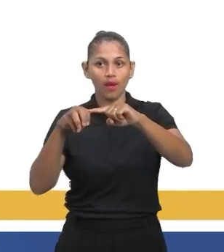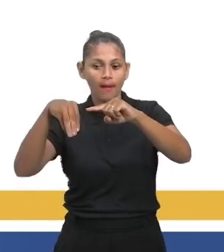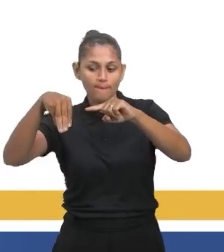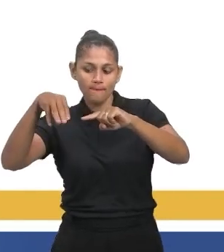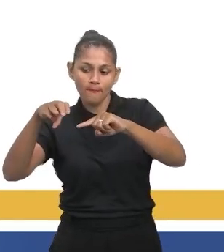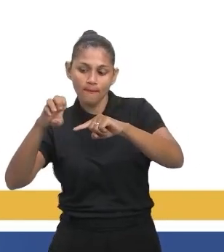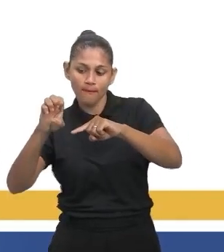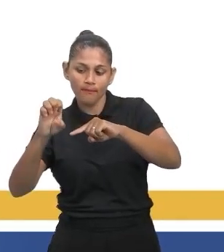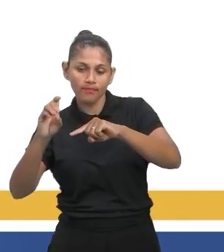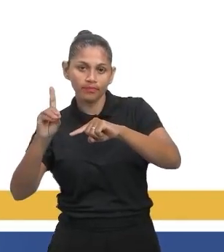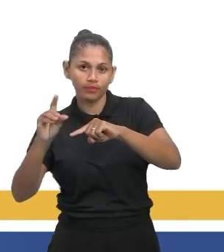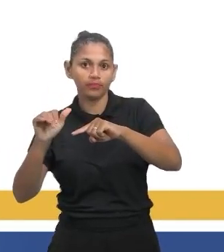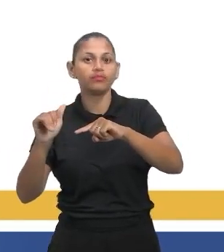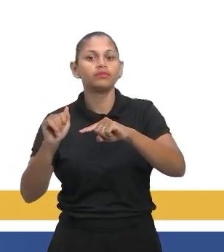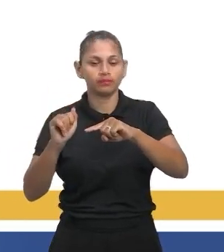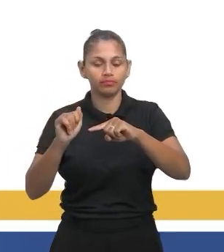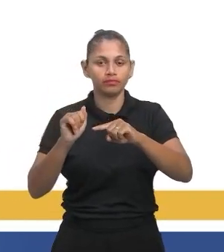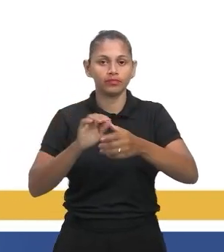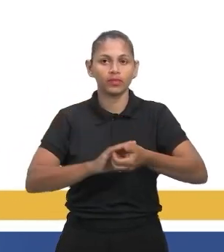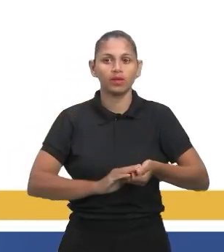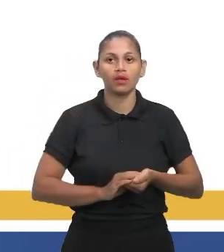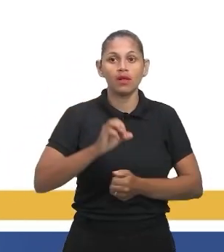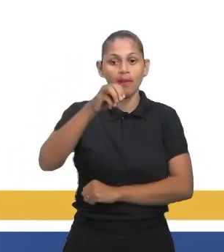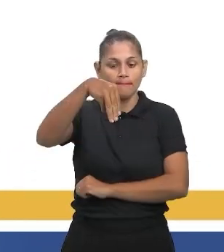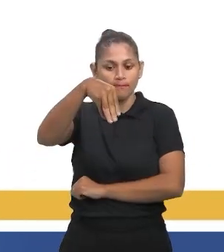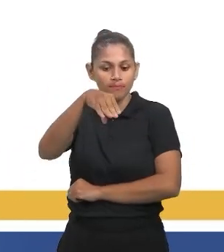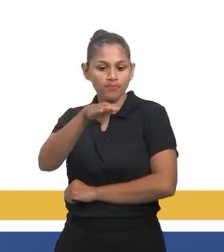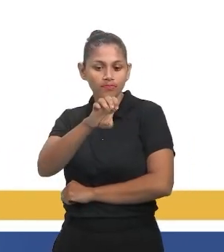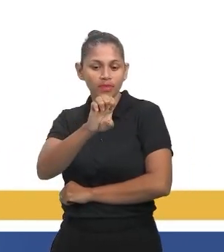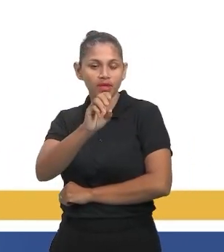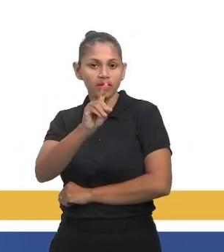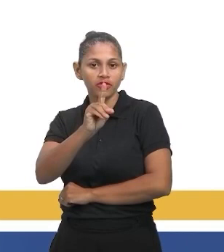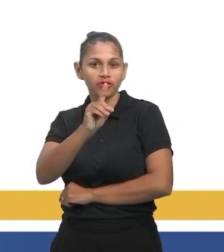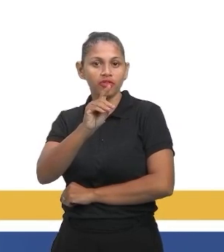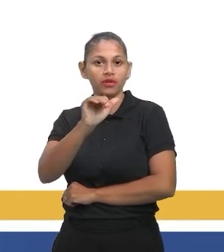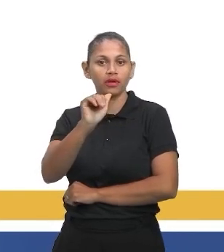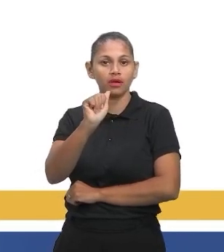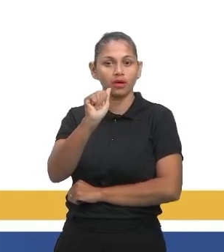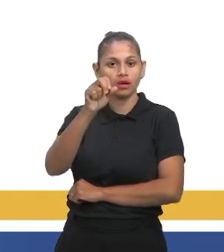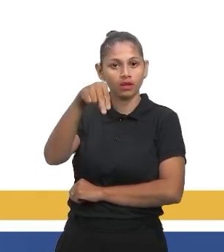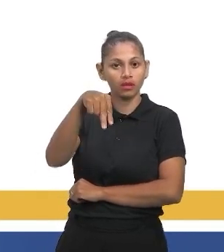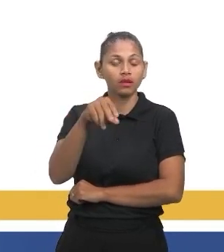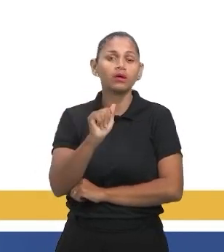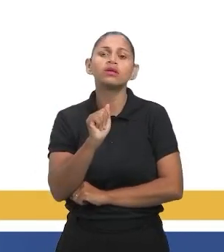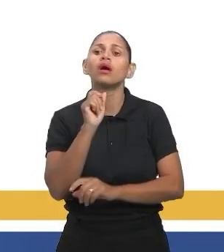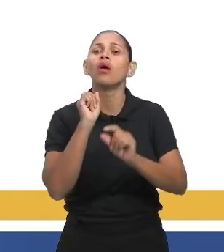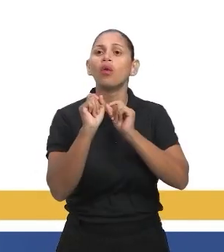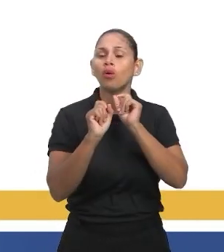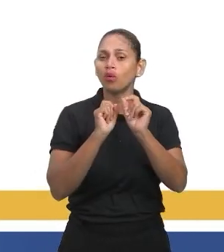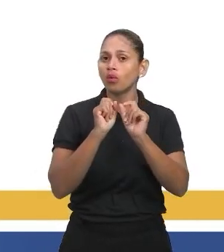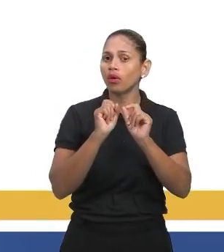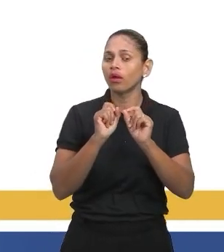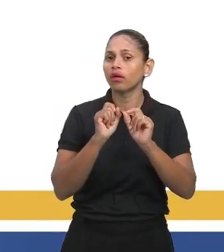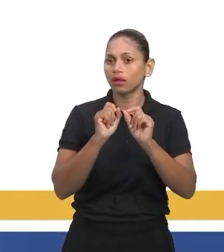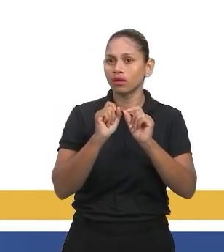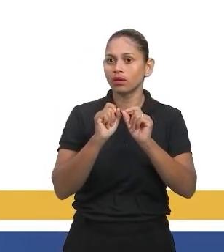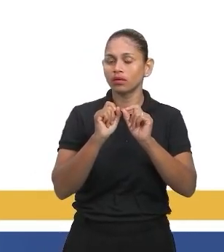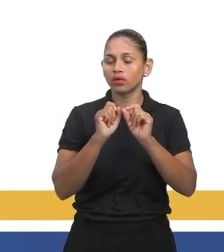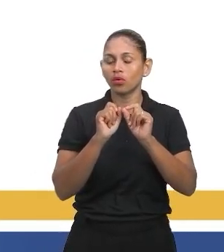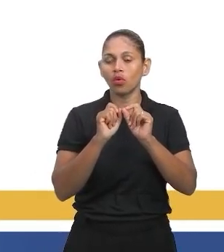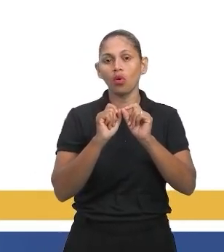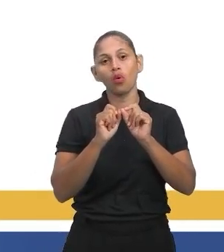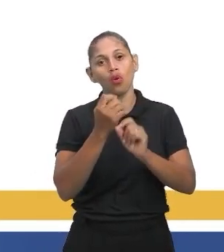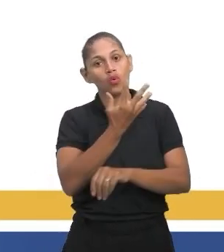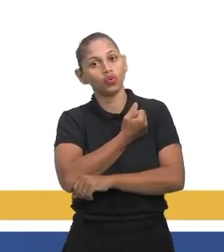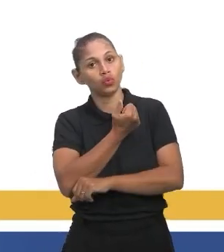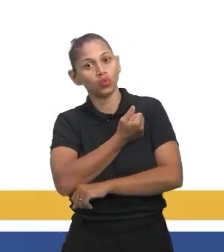mediana, por sua vez, depende muito. Depende se a quantidade de números é ímpar ou se a quantidade de